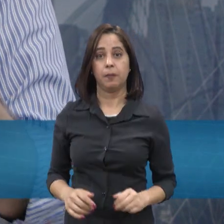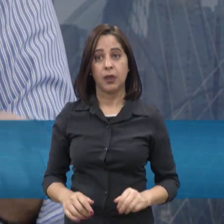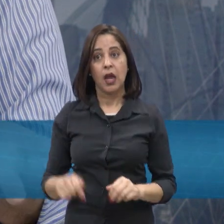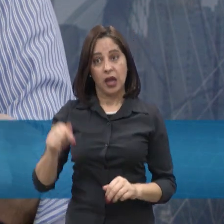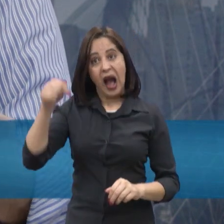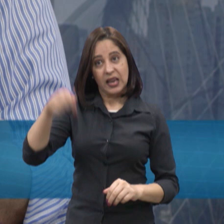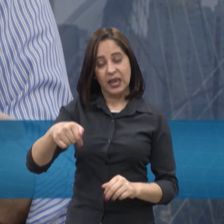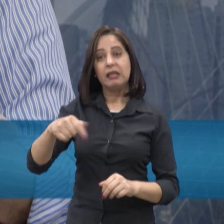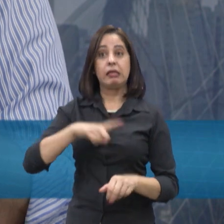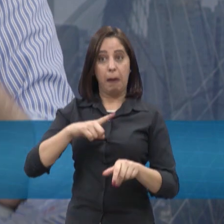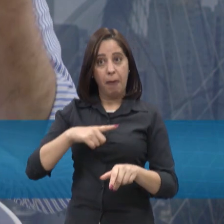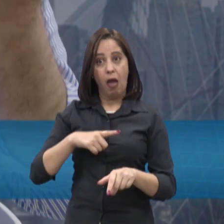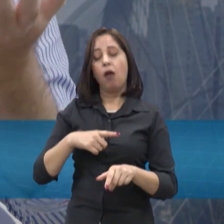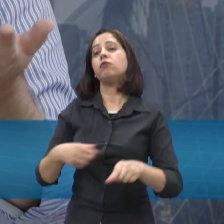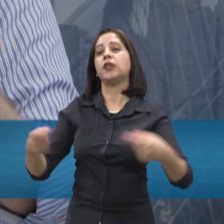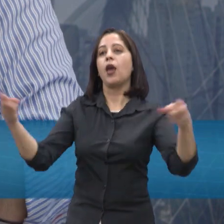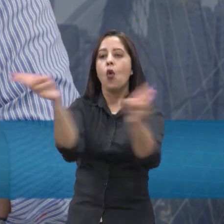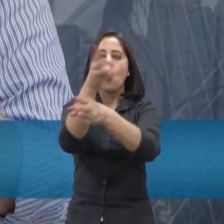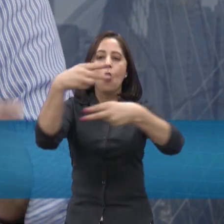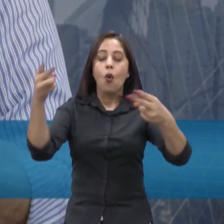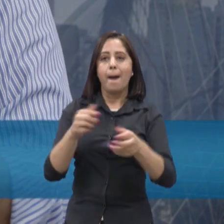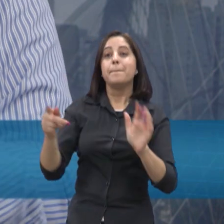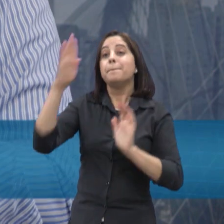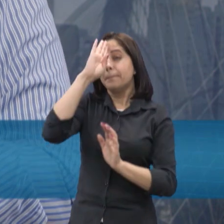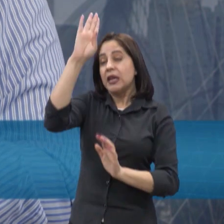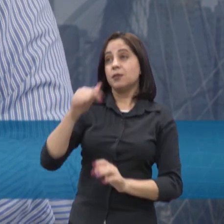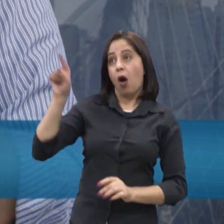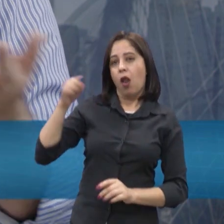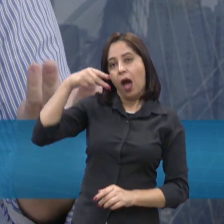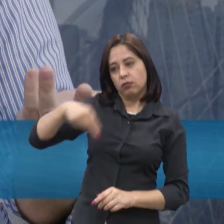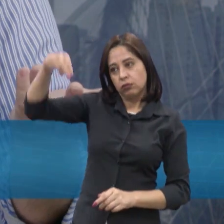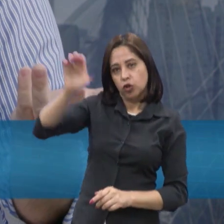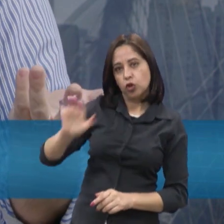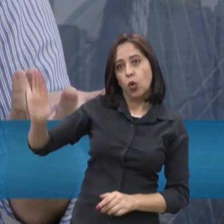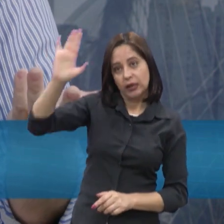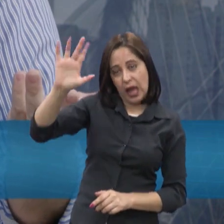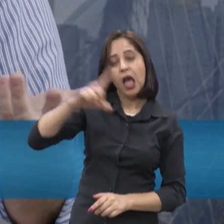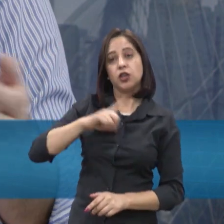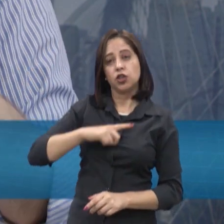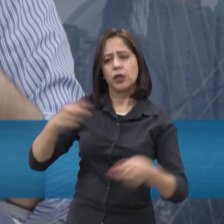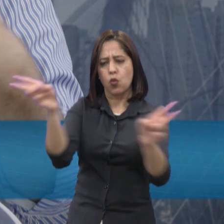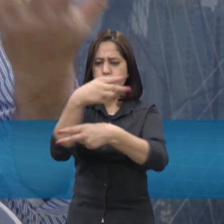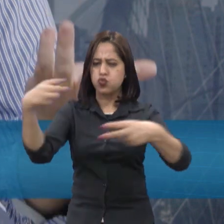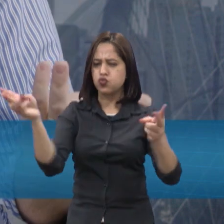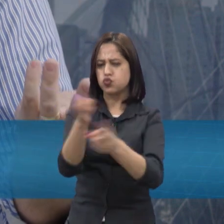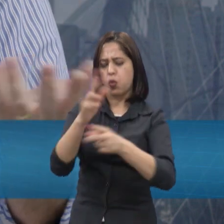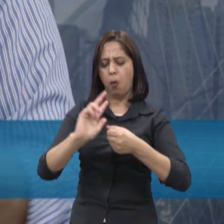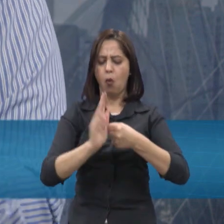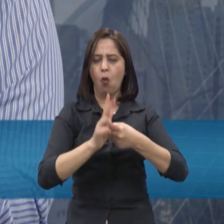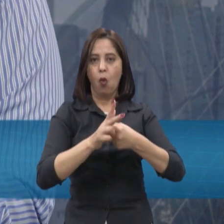recurso, ventos, né, no caso da eólica no Nordeste, principalmente, a tem bastante, sol, não precisa nem dizer, né, o Brasil tem sol